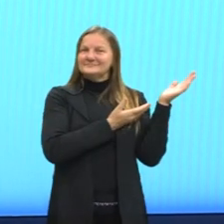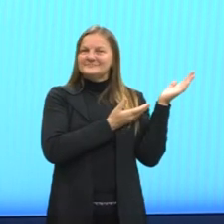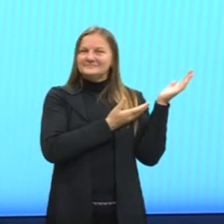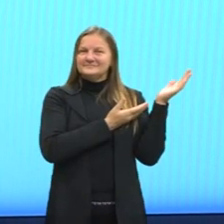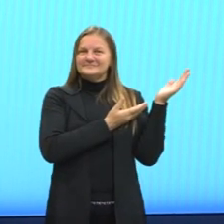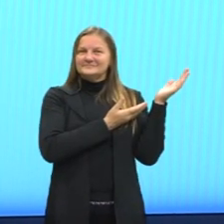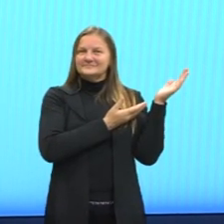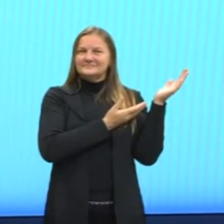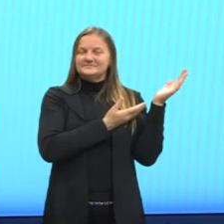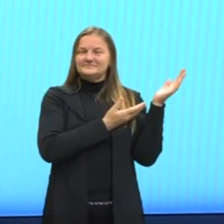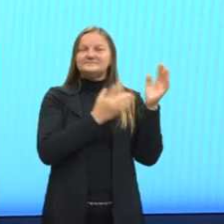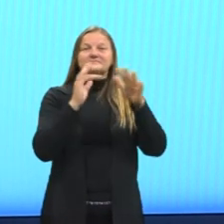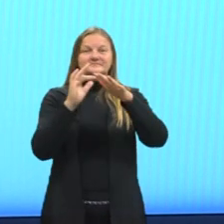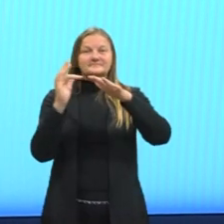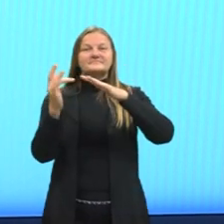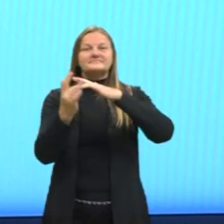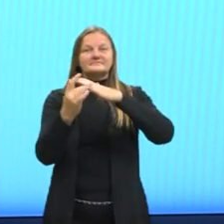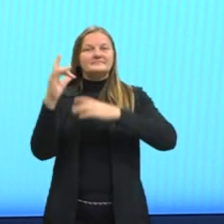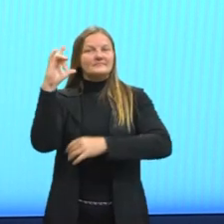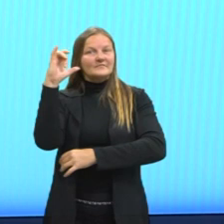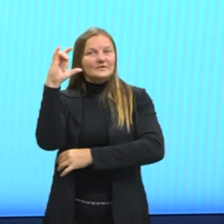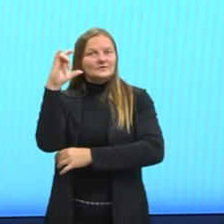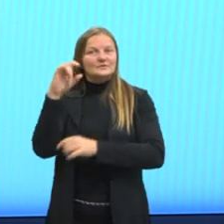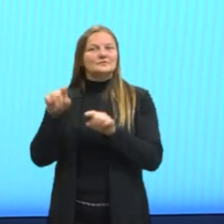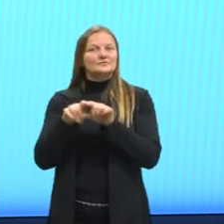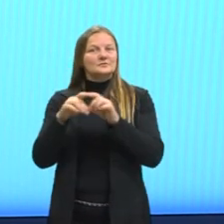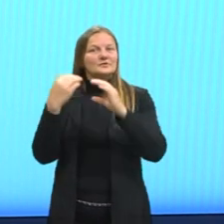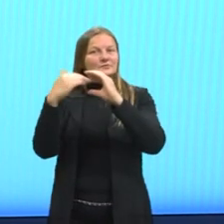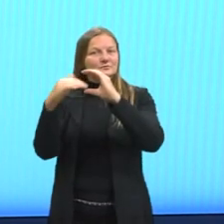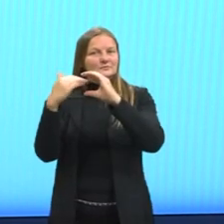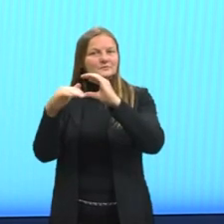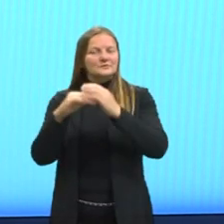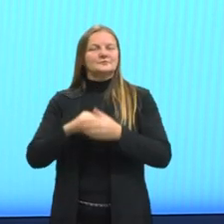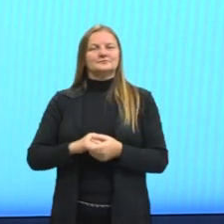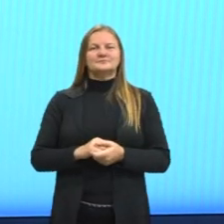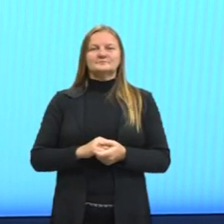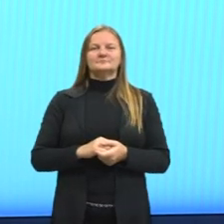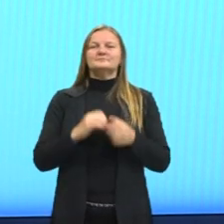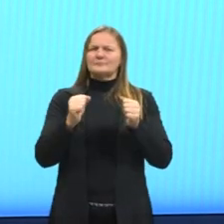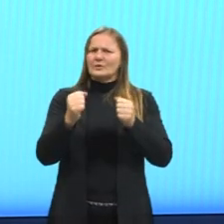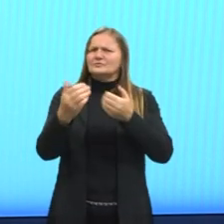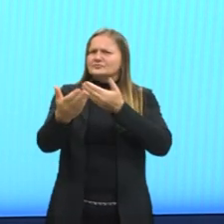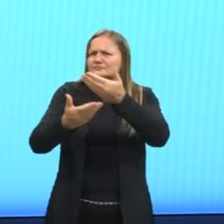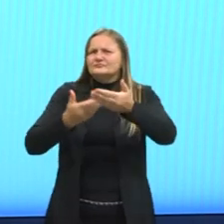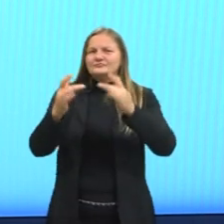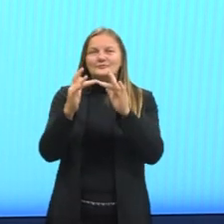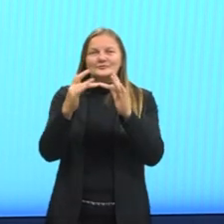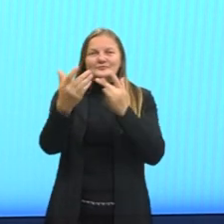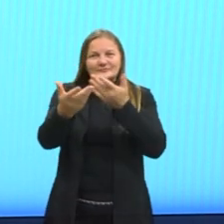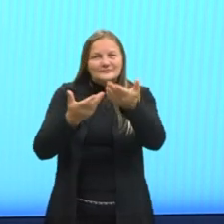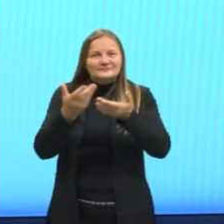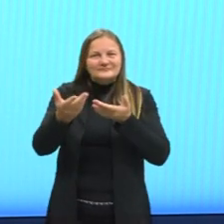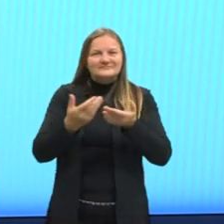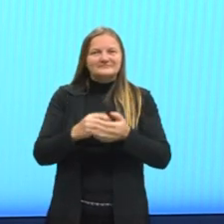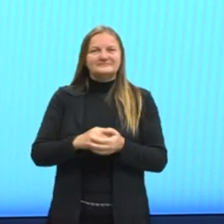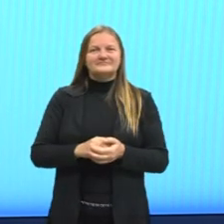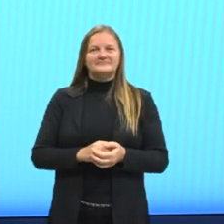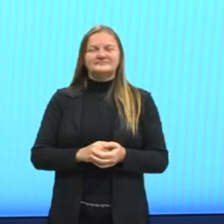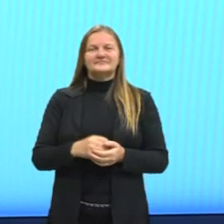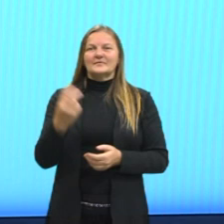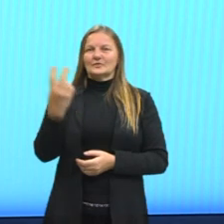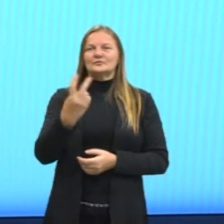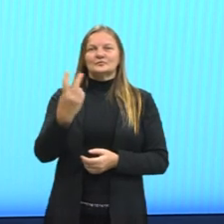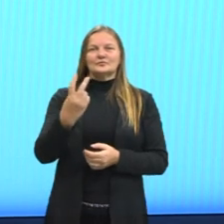a minha rede social, o meu Instagram e também o meu e-mail educar. Vocês podem entrar em contato comigo através desses